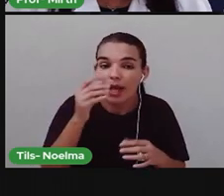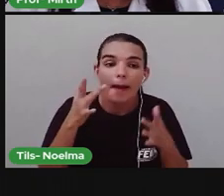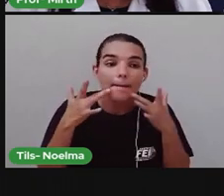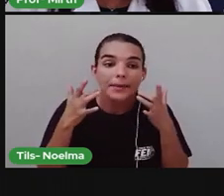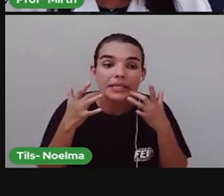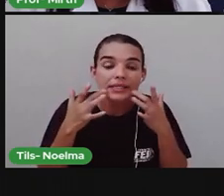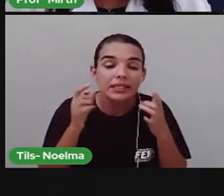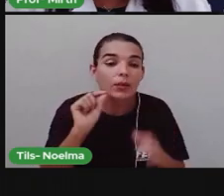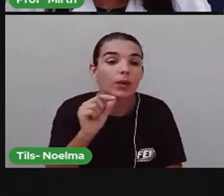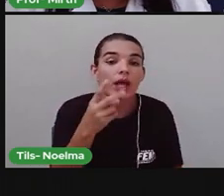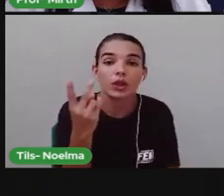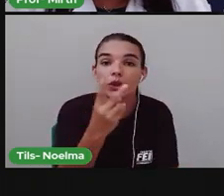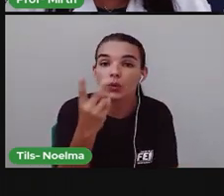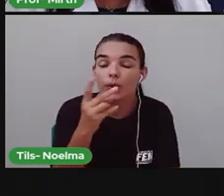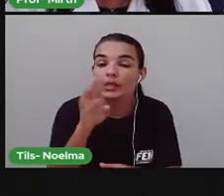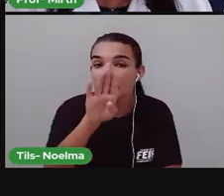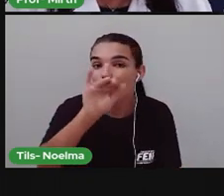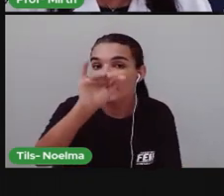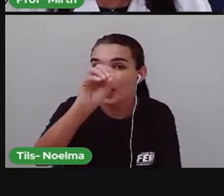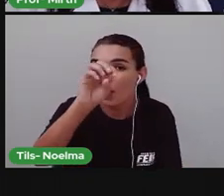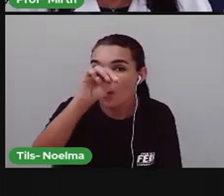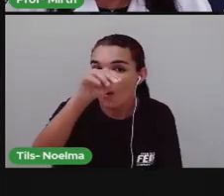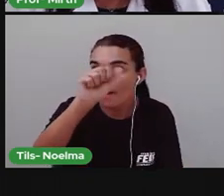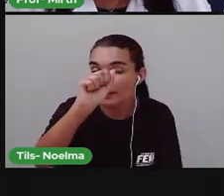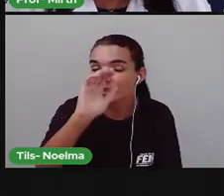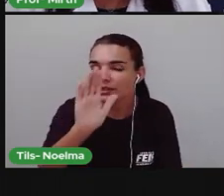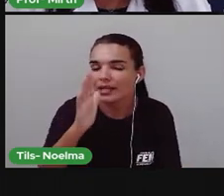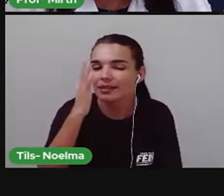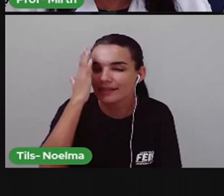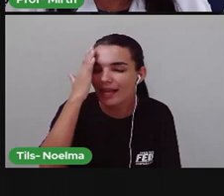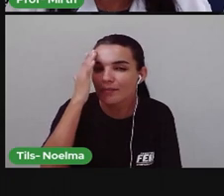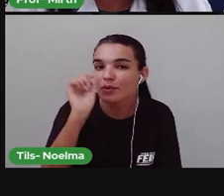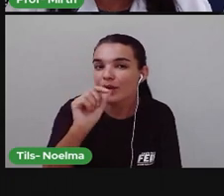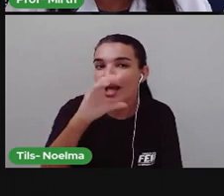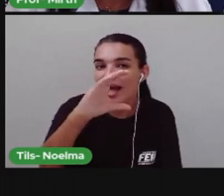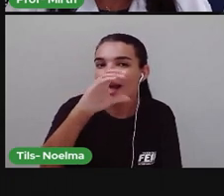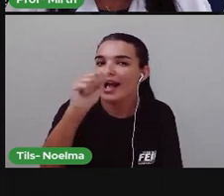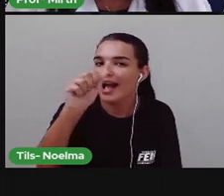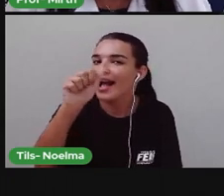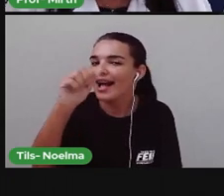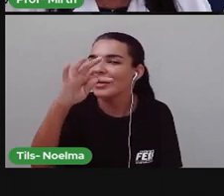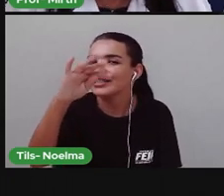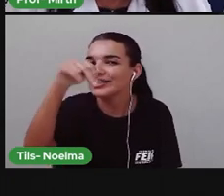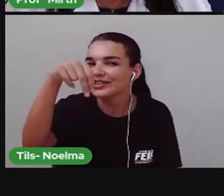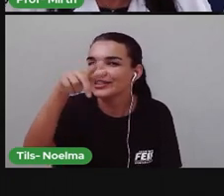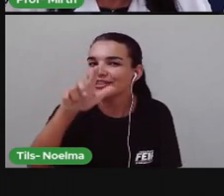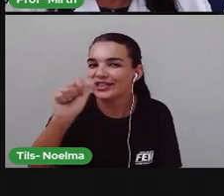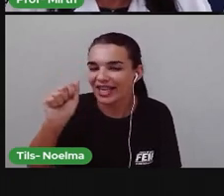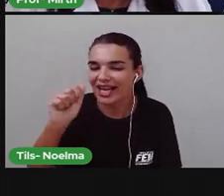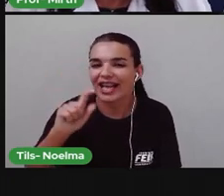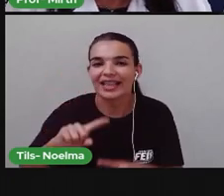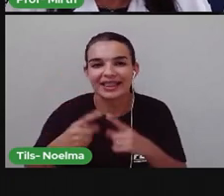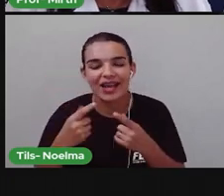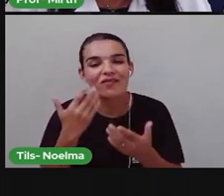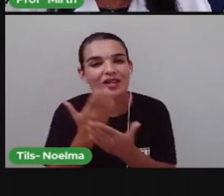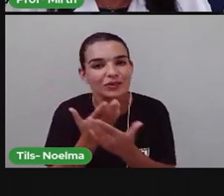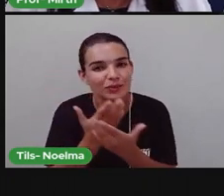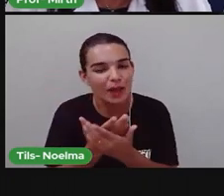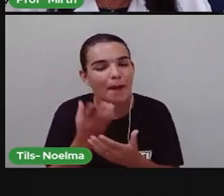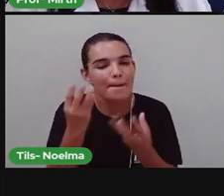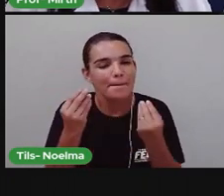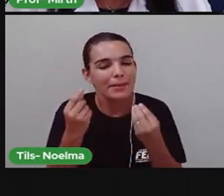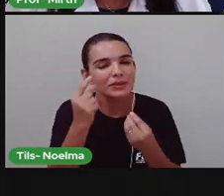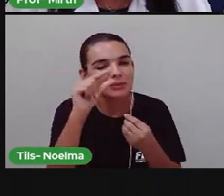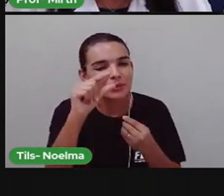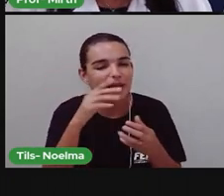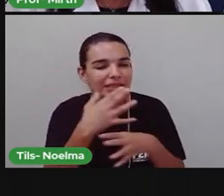dois biomas Um dos biomas De Feira de Santana Que é A Caatinga E a gente vai estudar Um pouquinho mais Sobre a